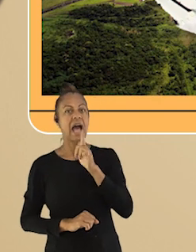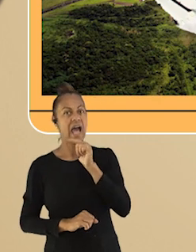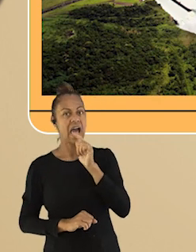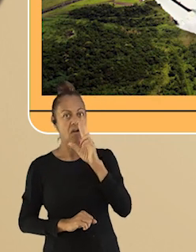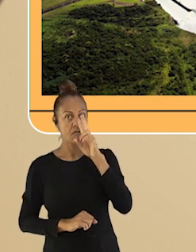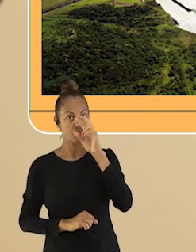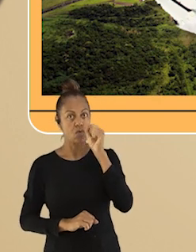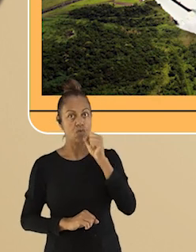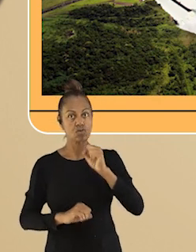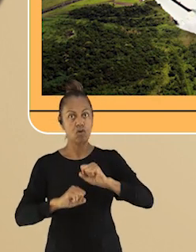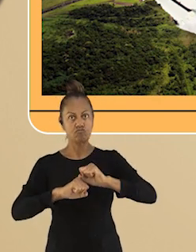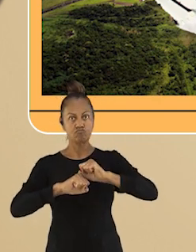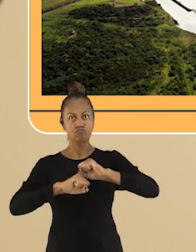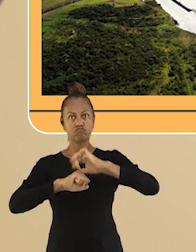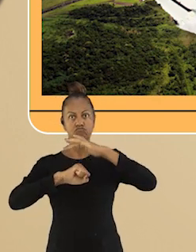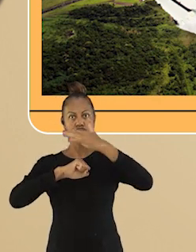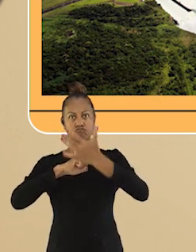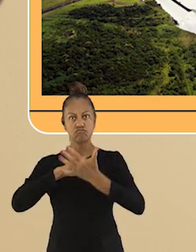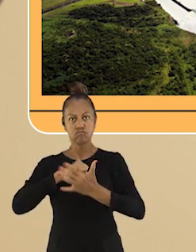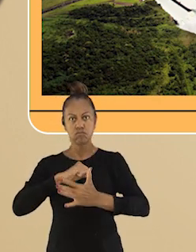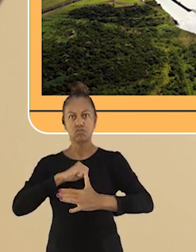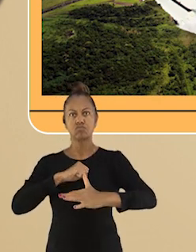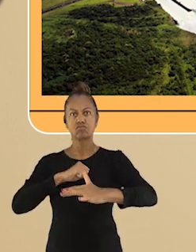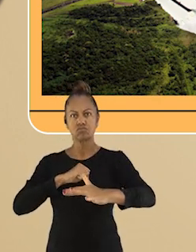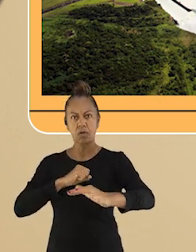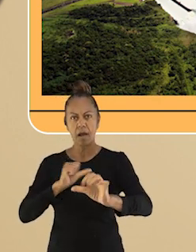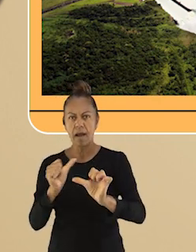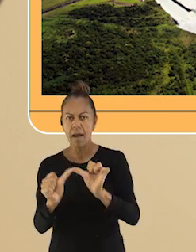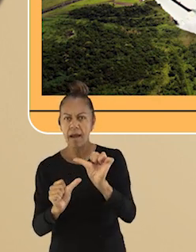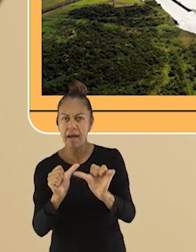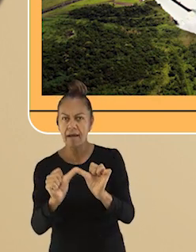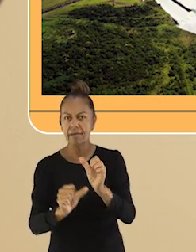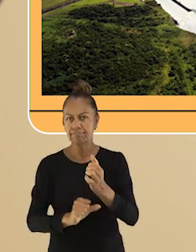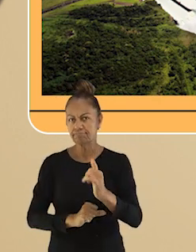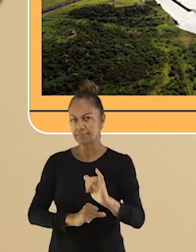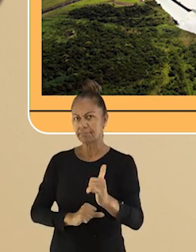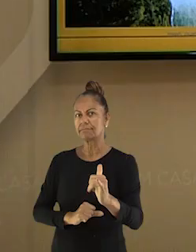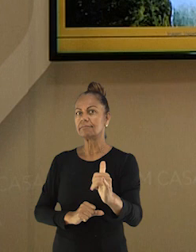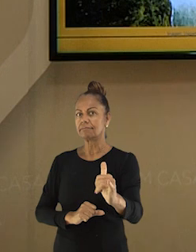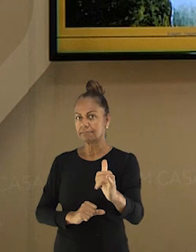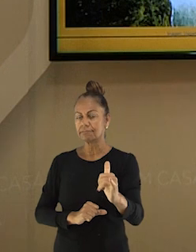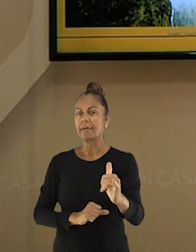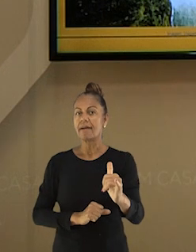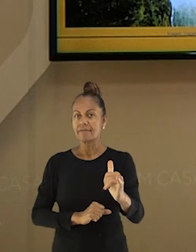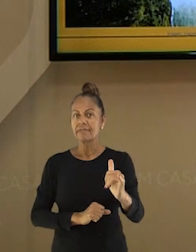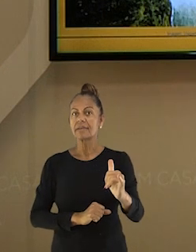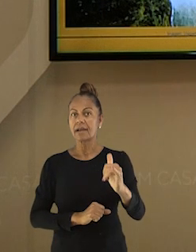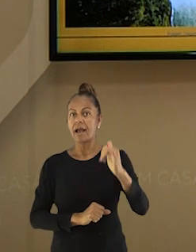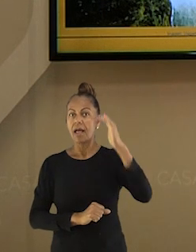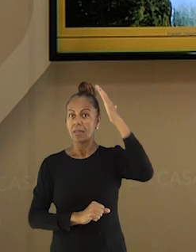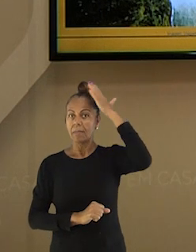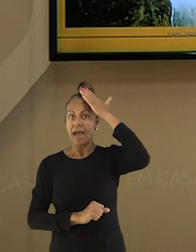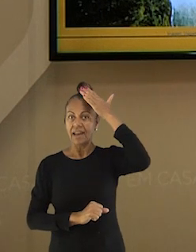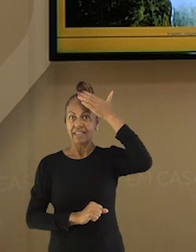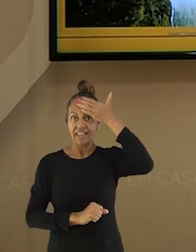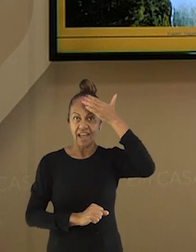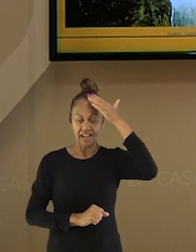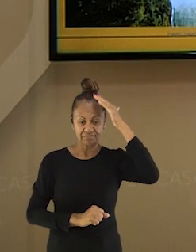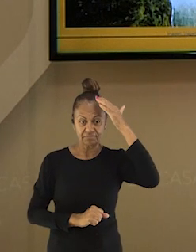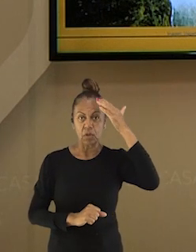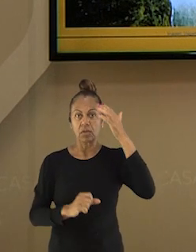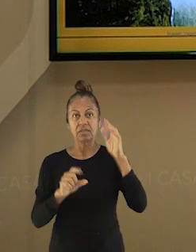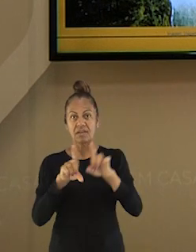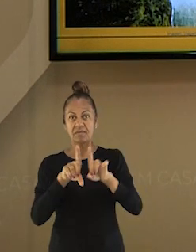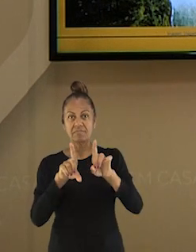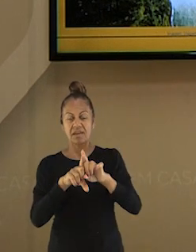hidrelétrica do Brasil é a usina de Itaipu, localizada no rio Paraná, na fronteia entre o Brasil e o